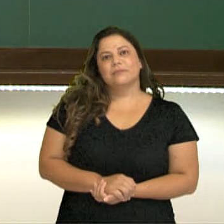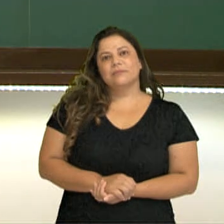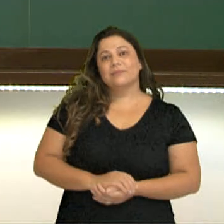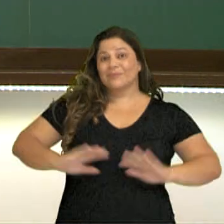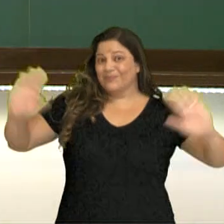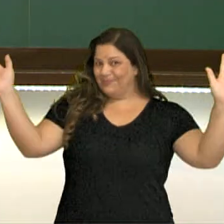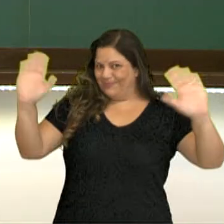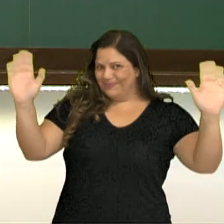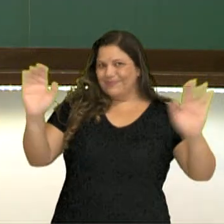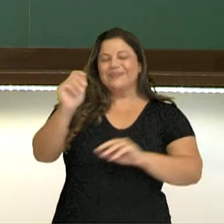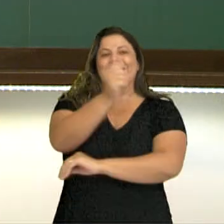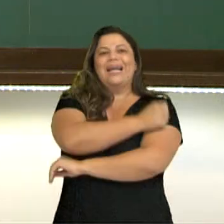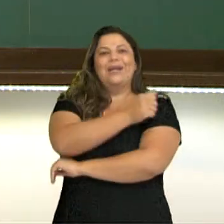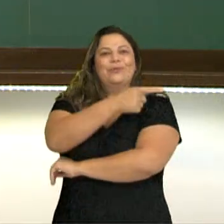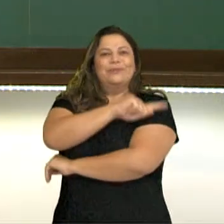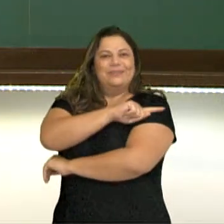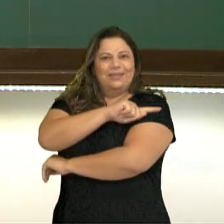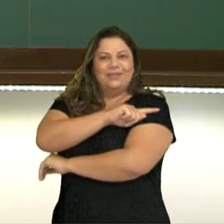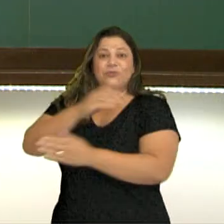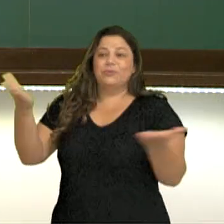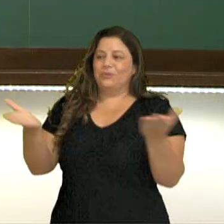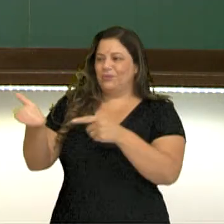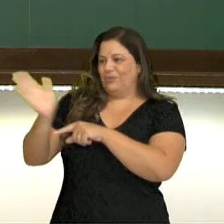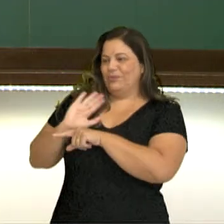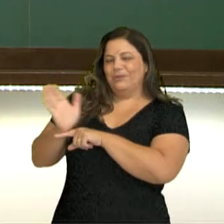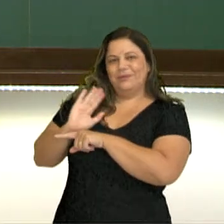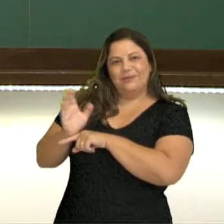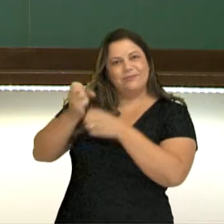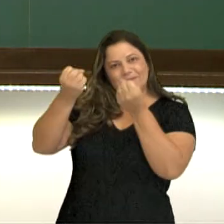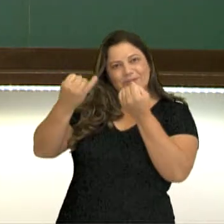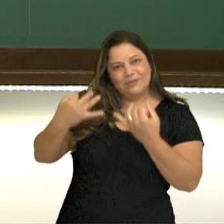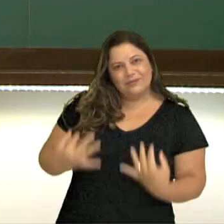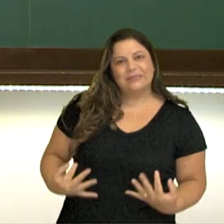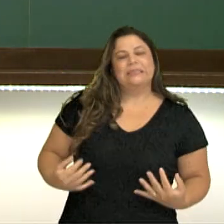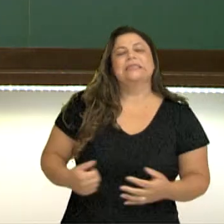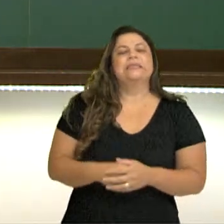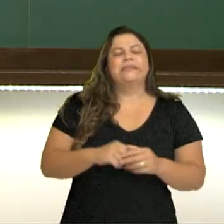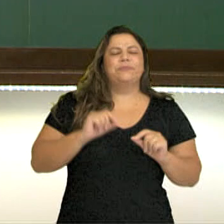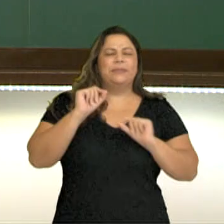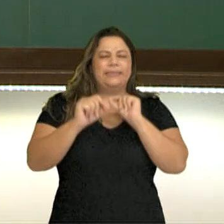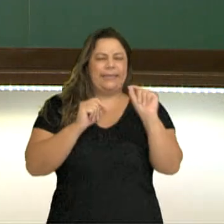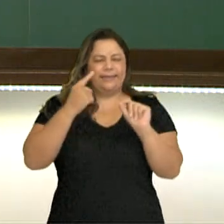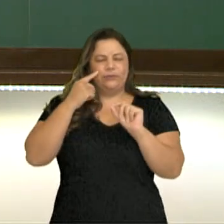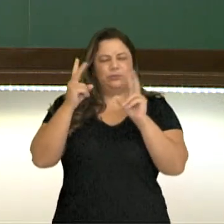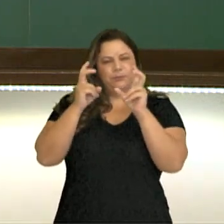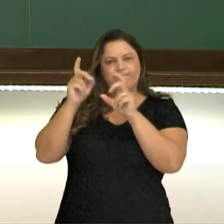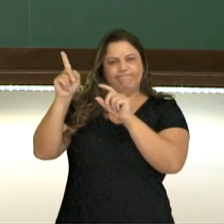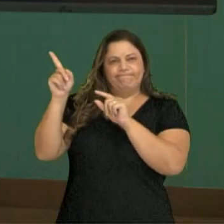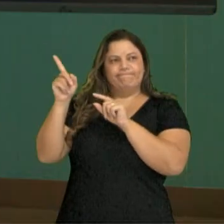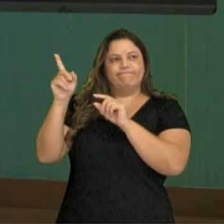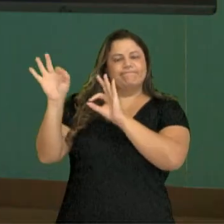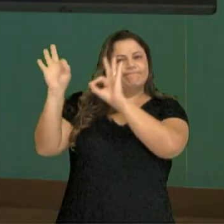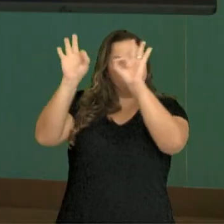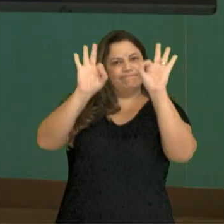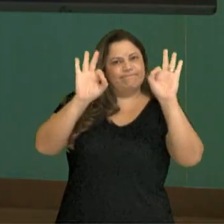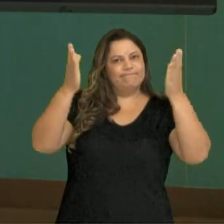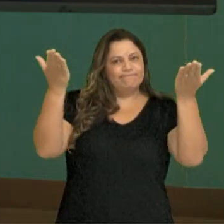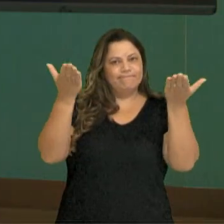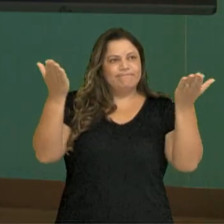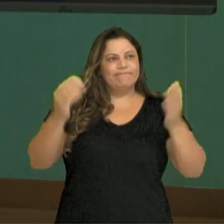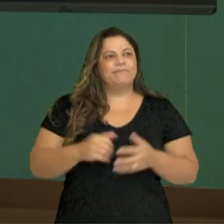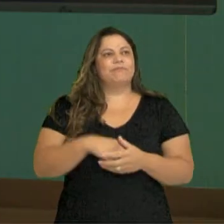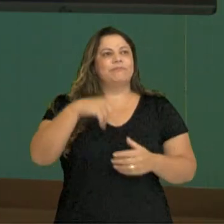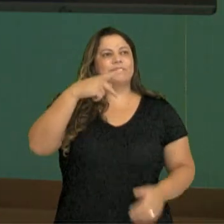Olá, estudantes do sétimo ano! Nesse vídeo vamos falar sobre Places in Town. Places in Town.